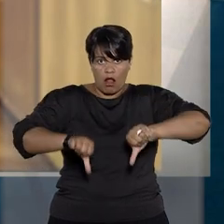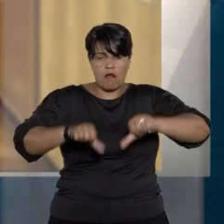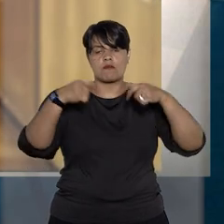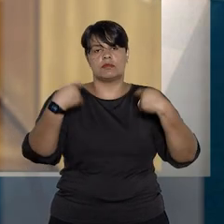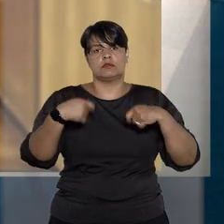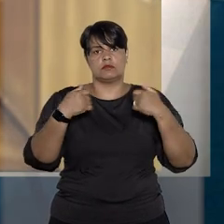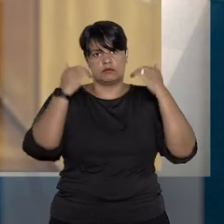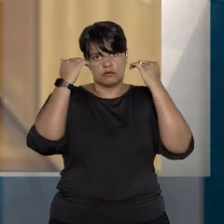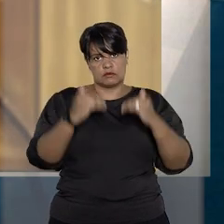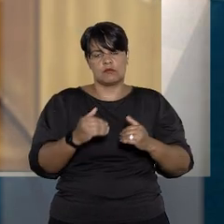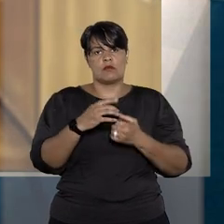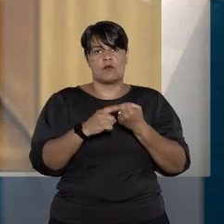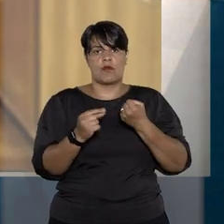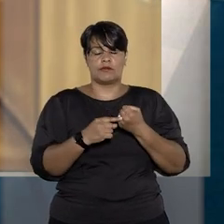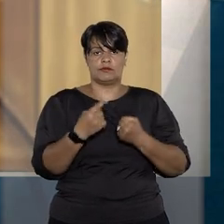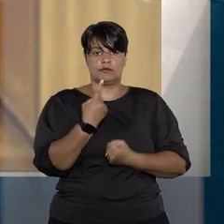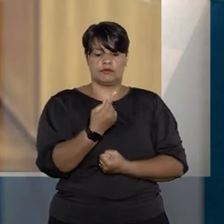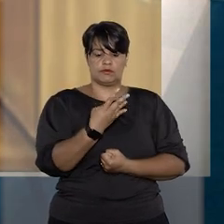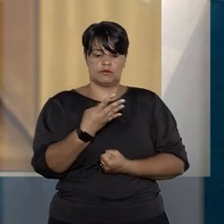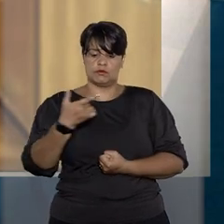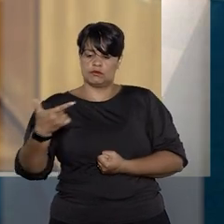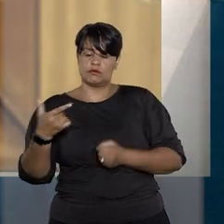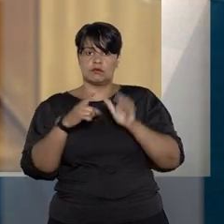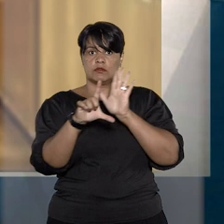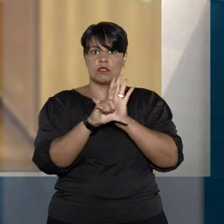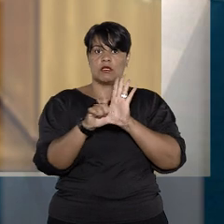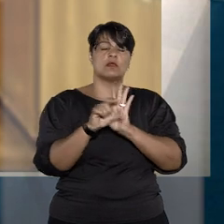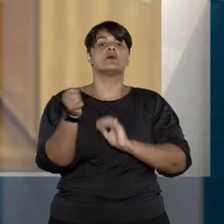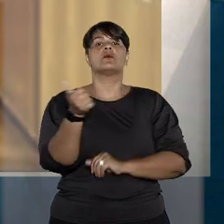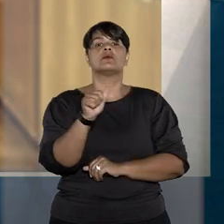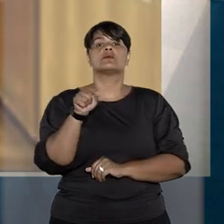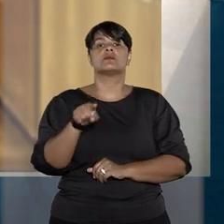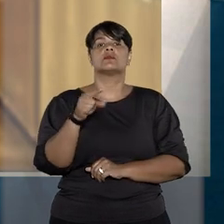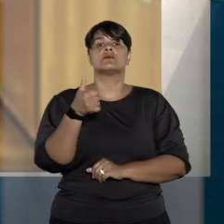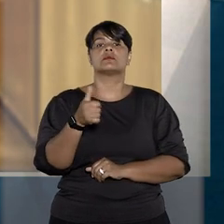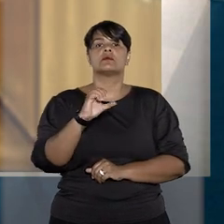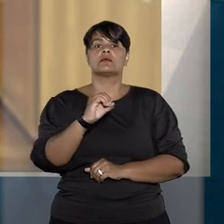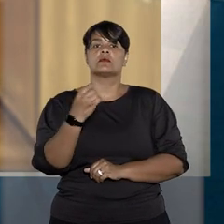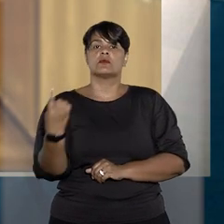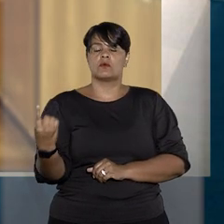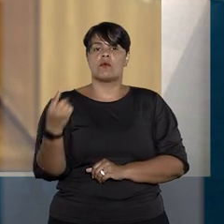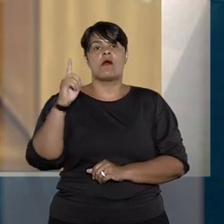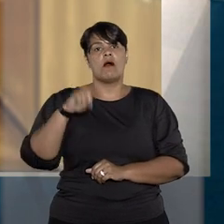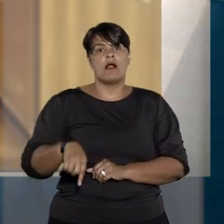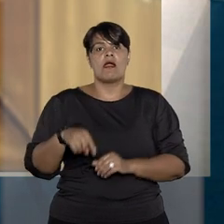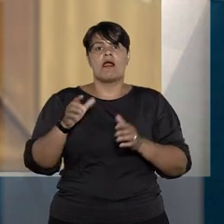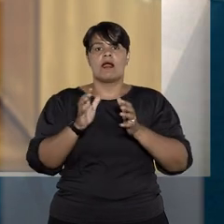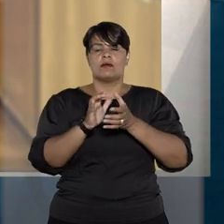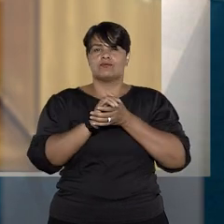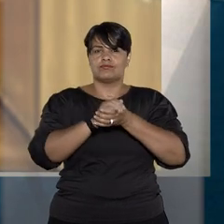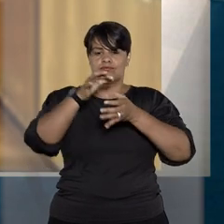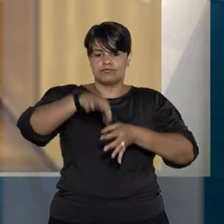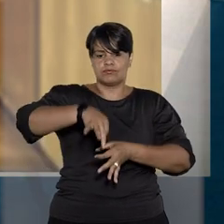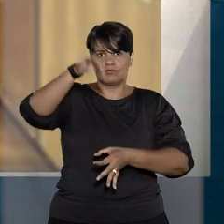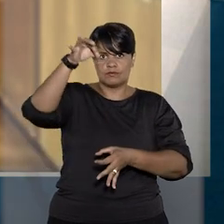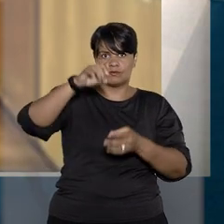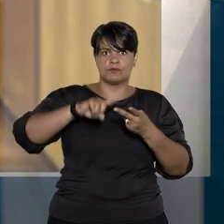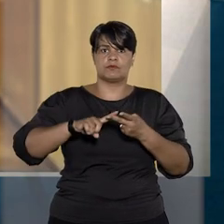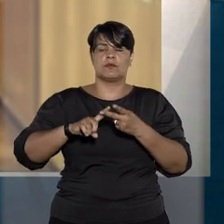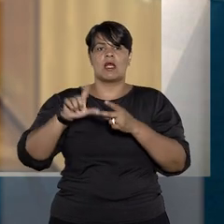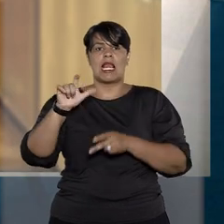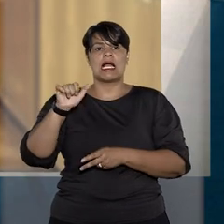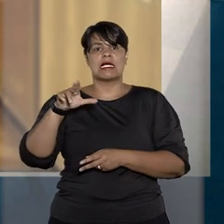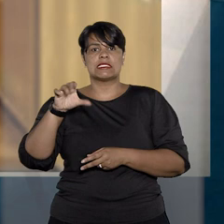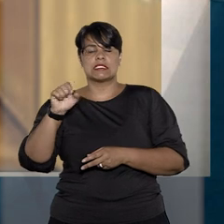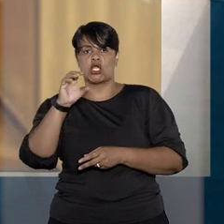previstas no artigo 142 da Lei 11.101 de 2005, que são leilão, lances orais, propostas